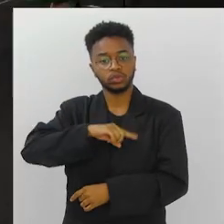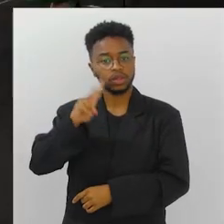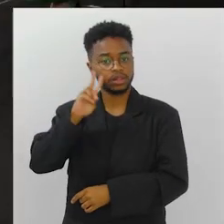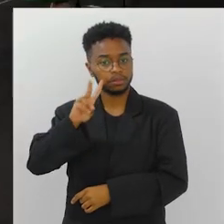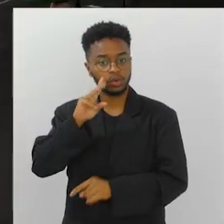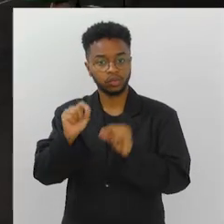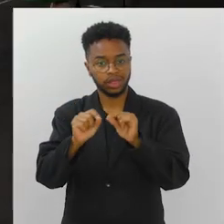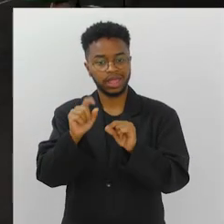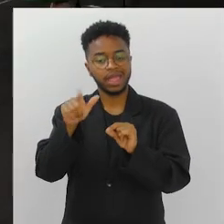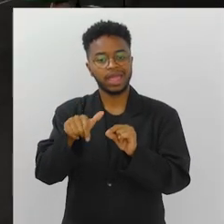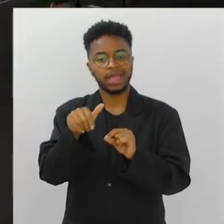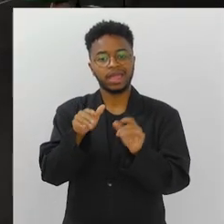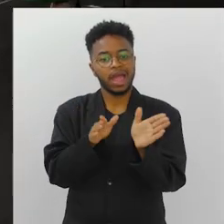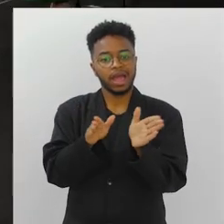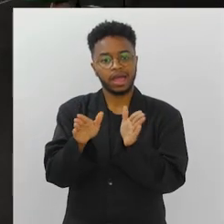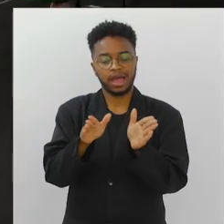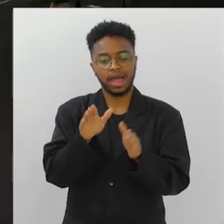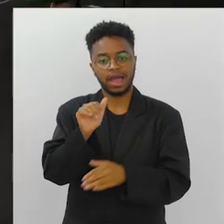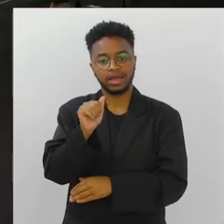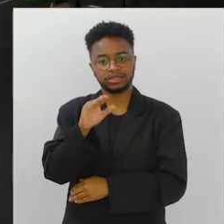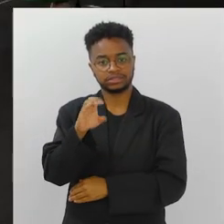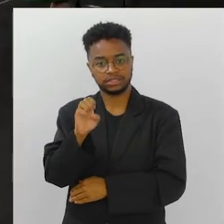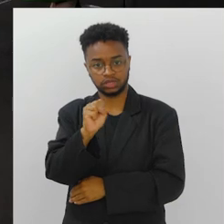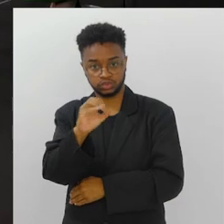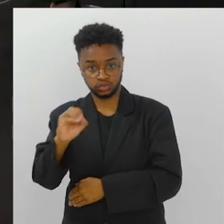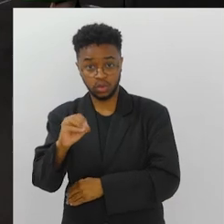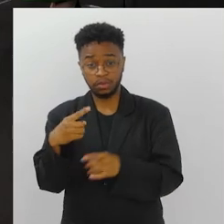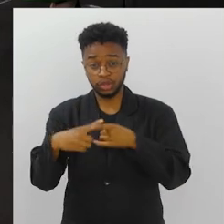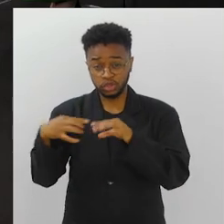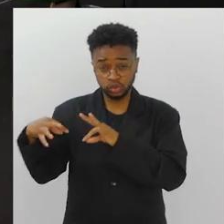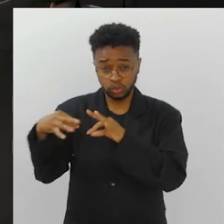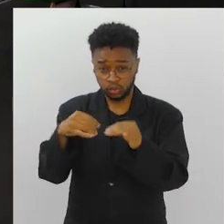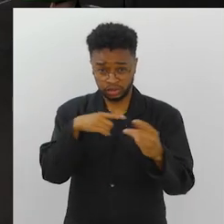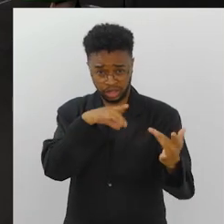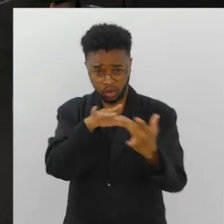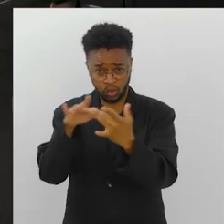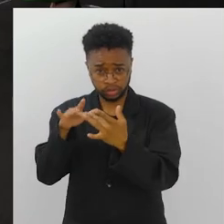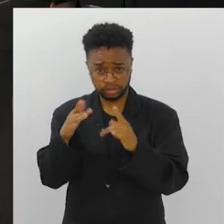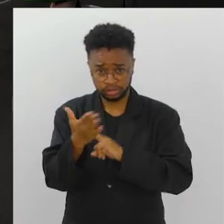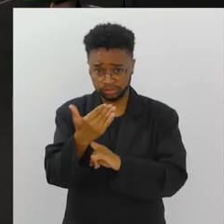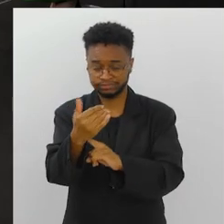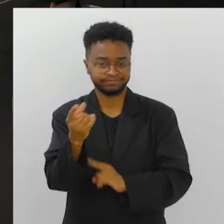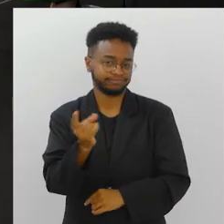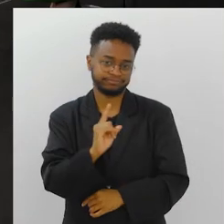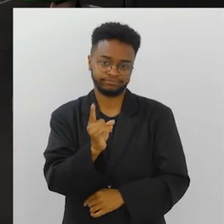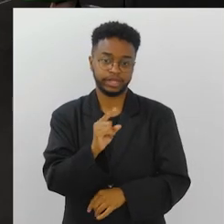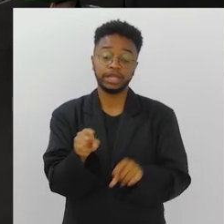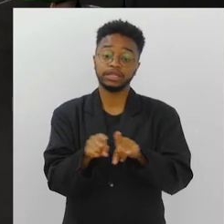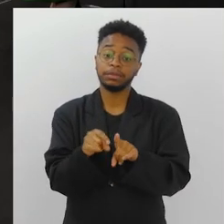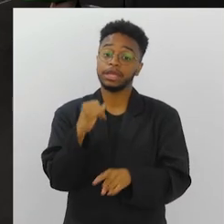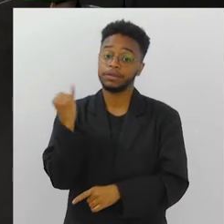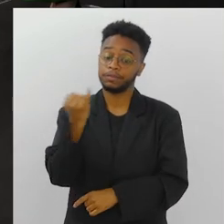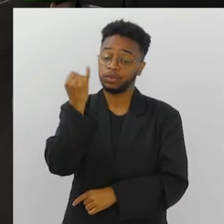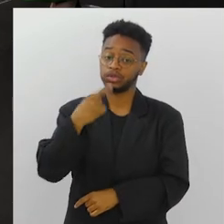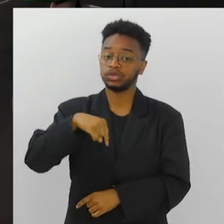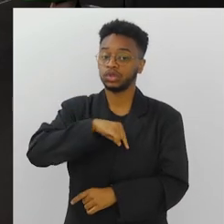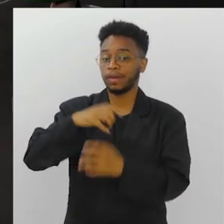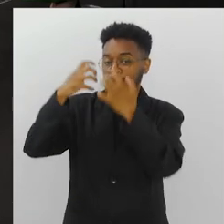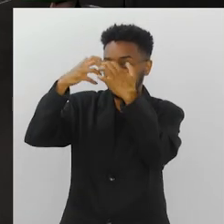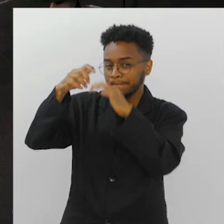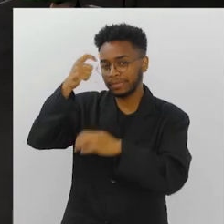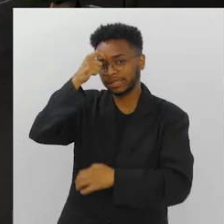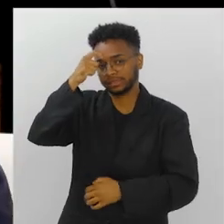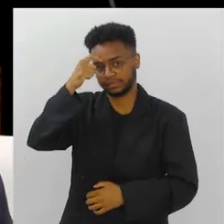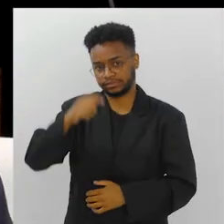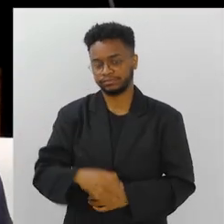lembrar uma coisa que é o acesso. Porque nem todos têm acesso a essa tecnologia. Isso era muito importante a gente